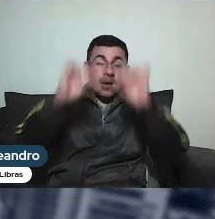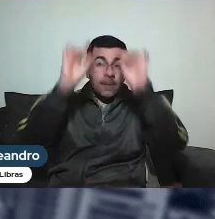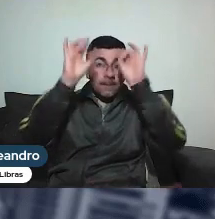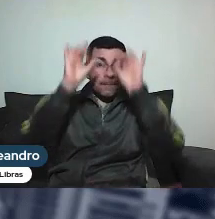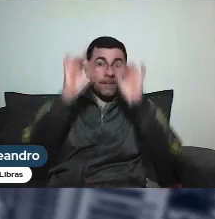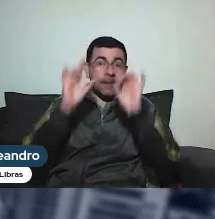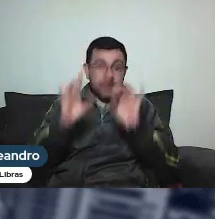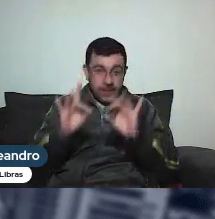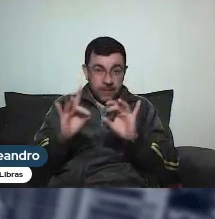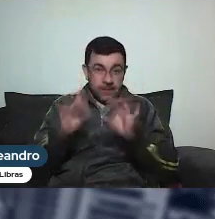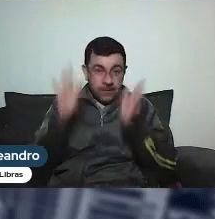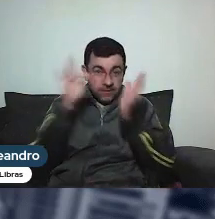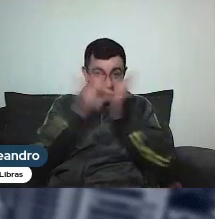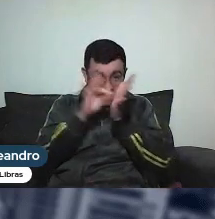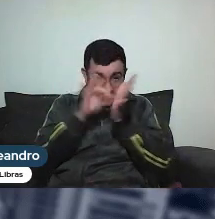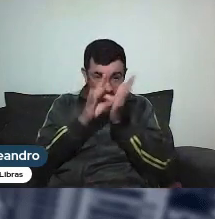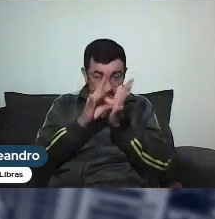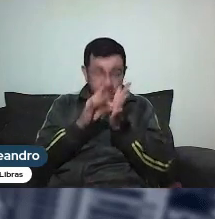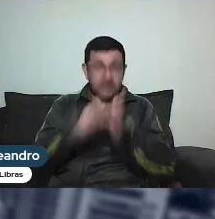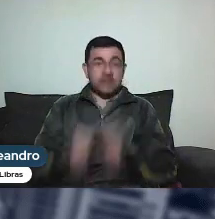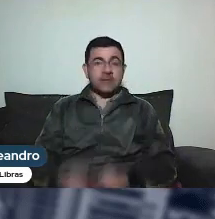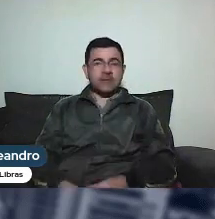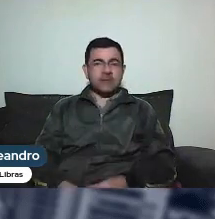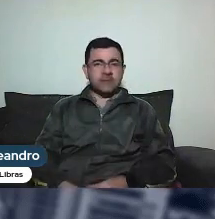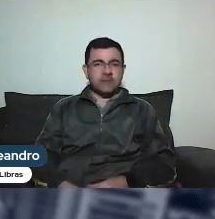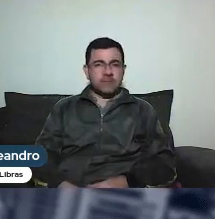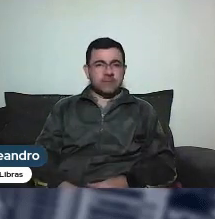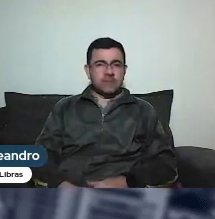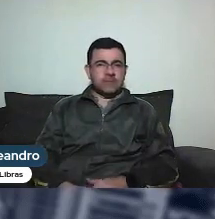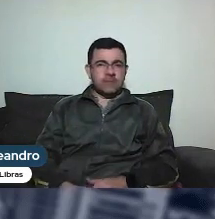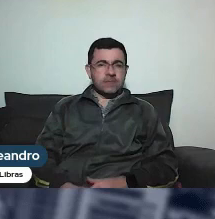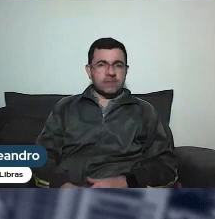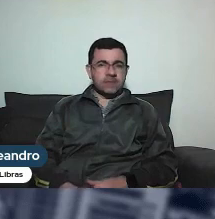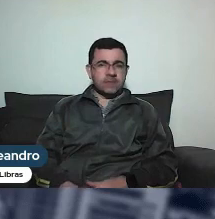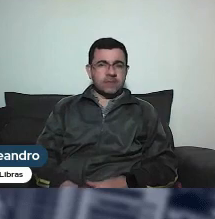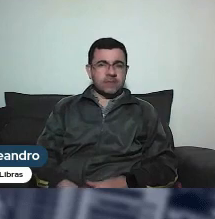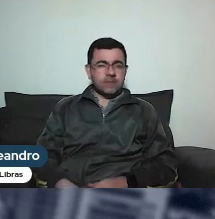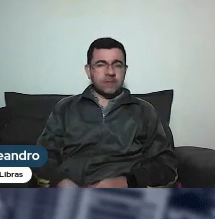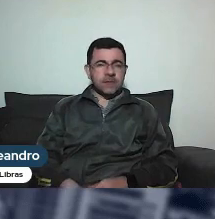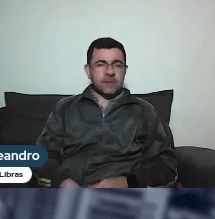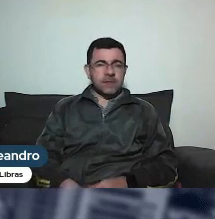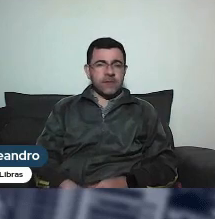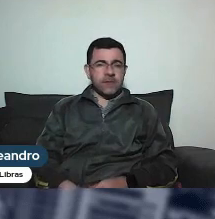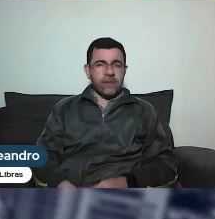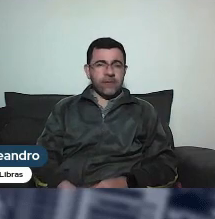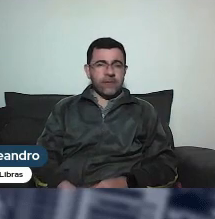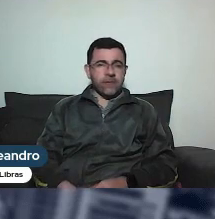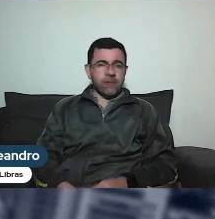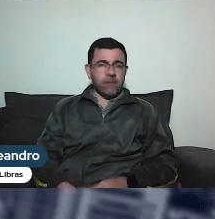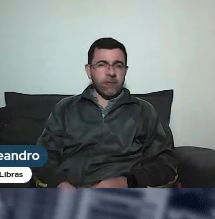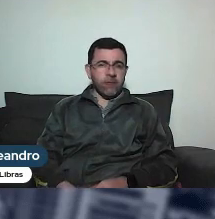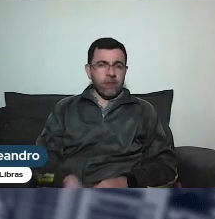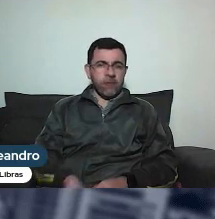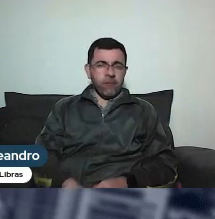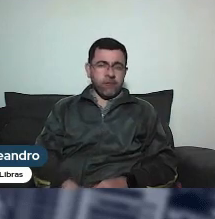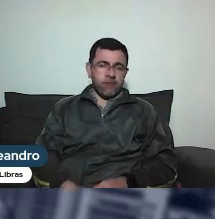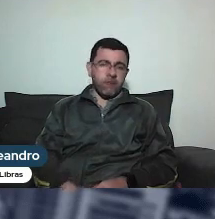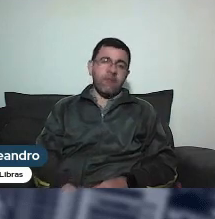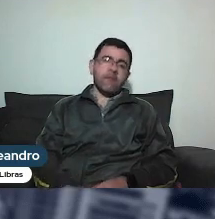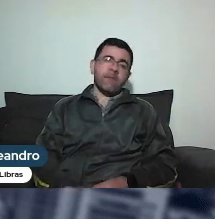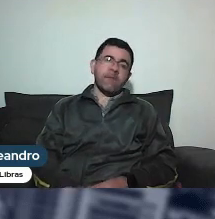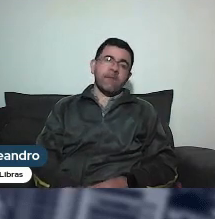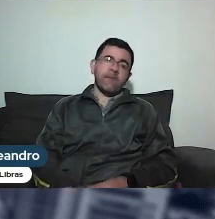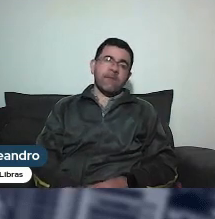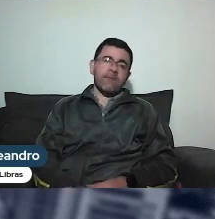oficial, que eu gostaria de colocar já para todos saberem, e aí a gente vai debatendo. Então, é a seguinte, vou